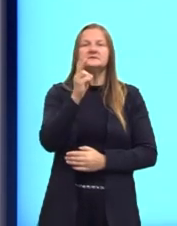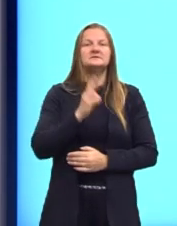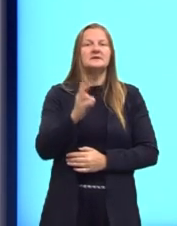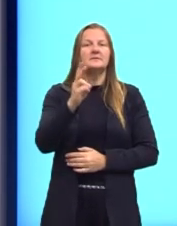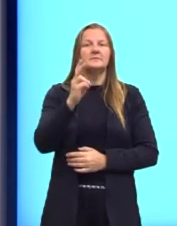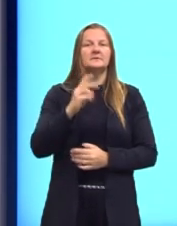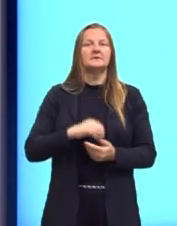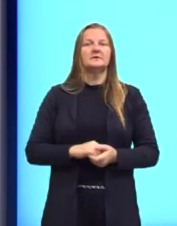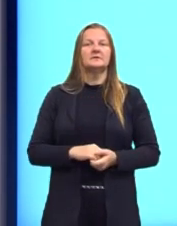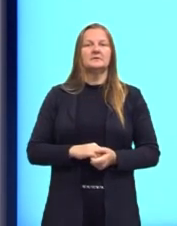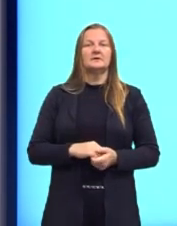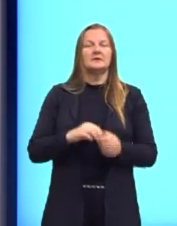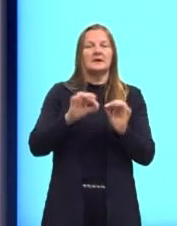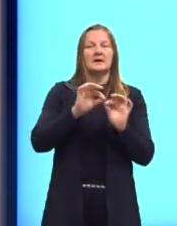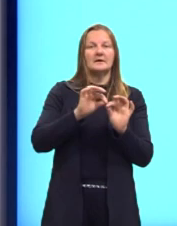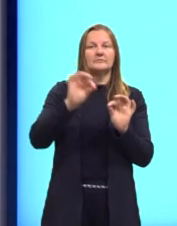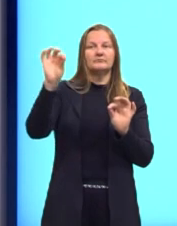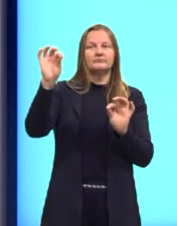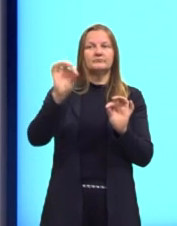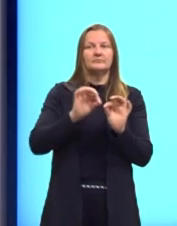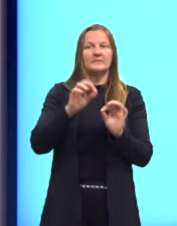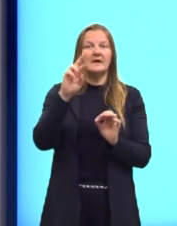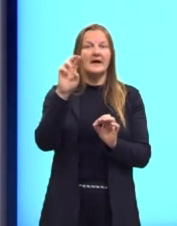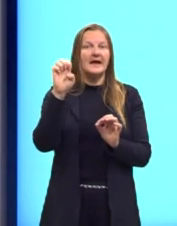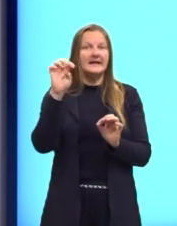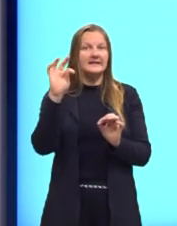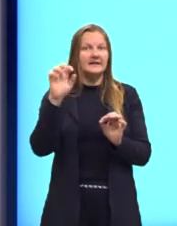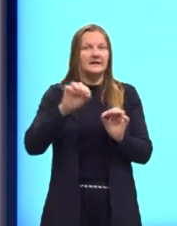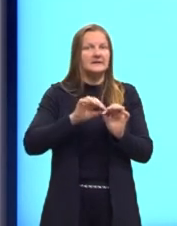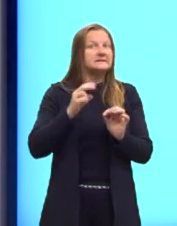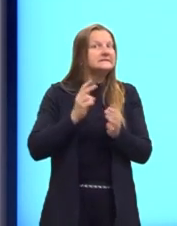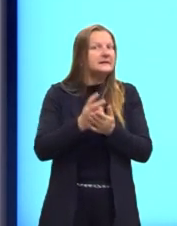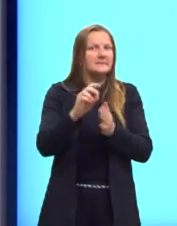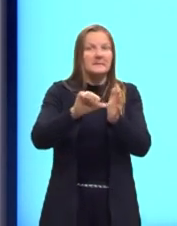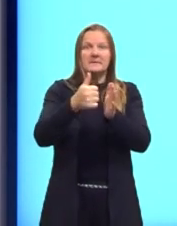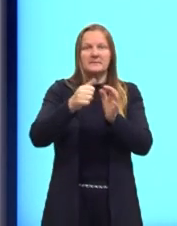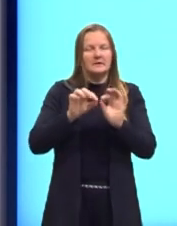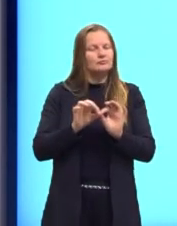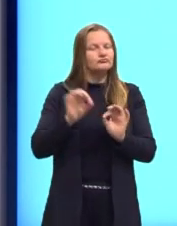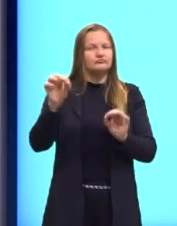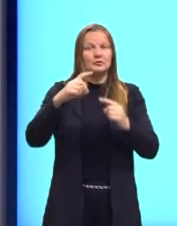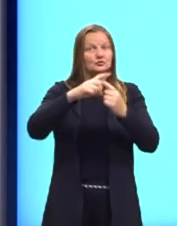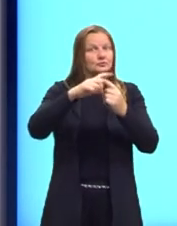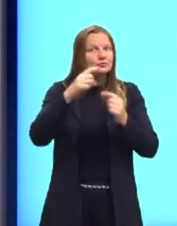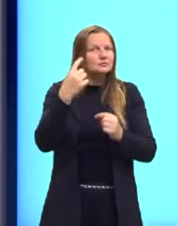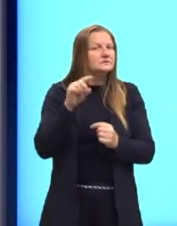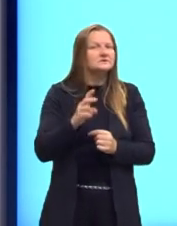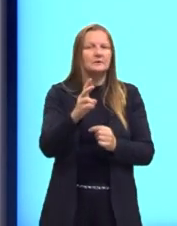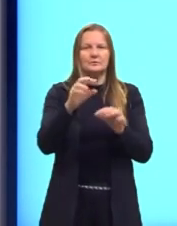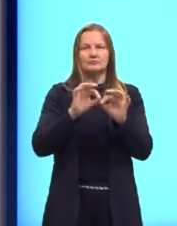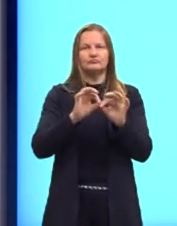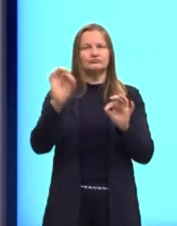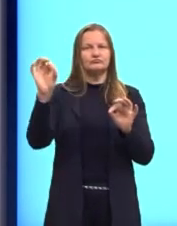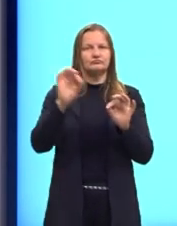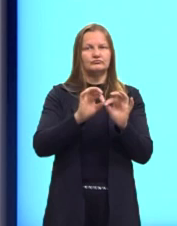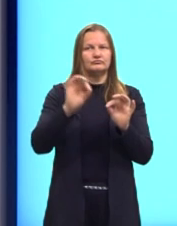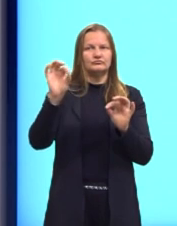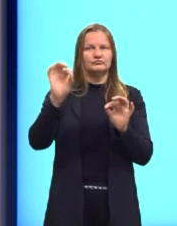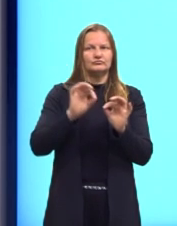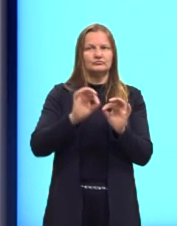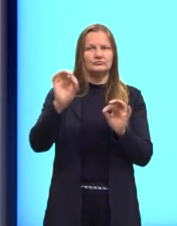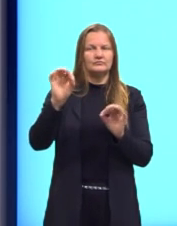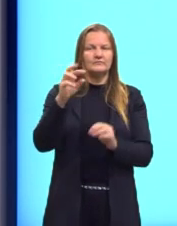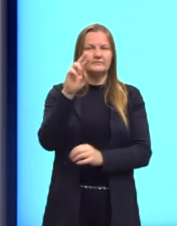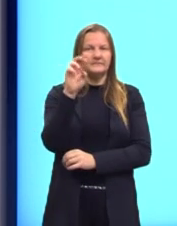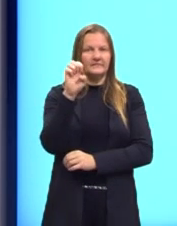ser definida então por uma reta, tá? Aqui é justamente importante, porque quando a gente determina alguns